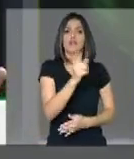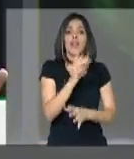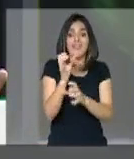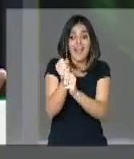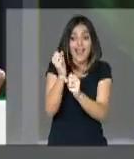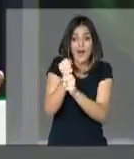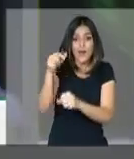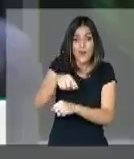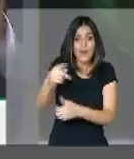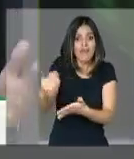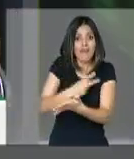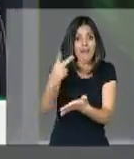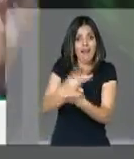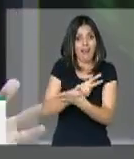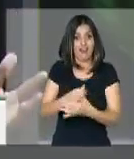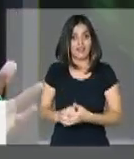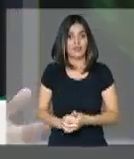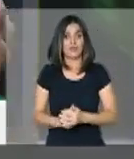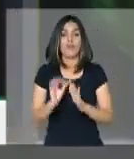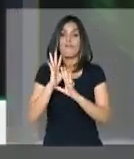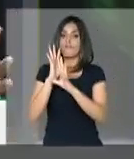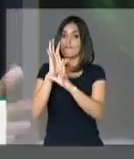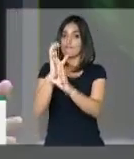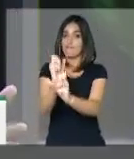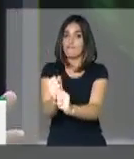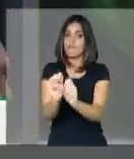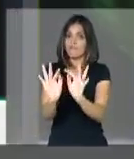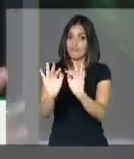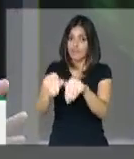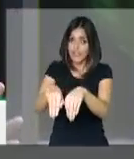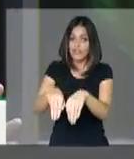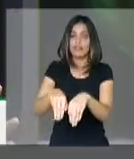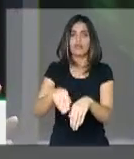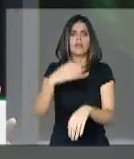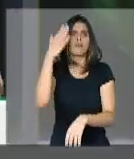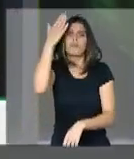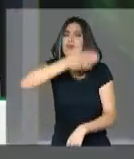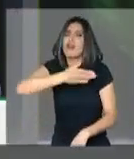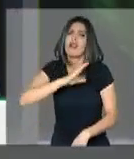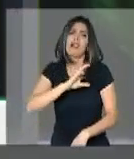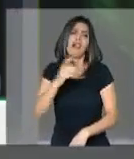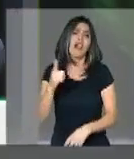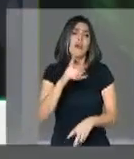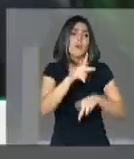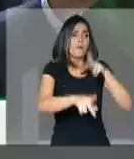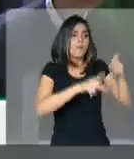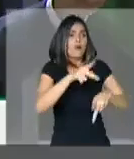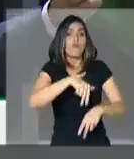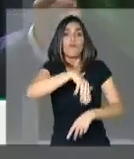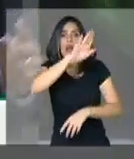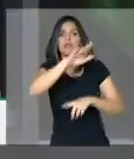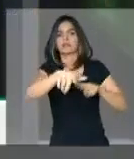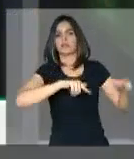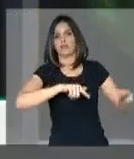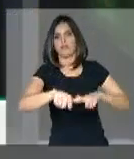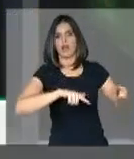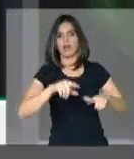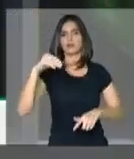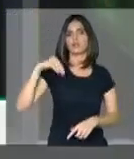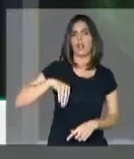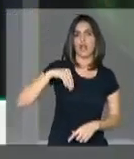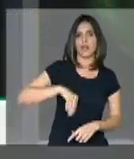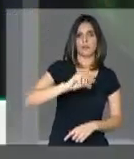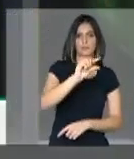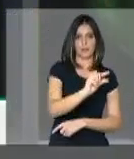errado. No resultado final, está provado. É claro. O trabalhador vai trabalhar mais e vai ganhar